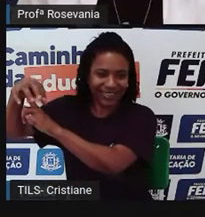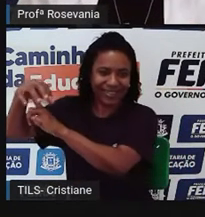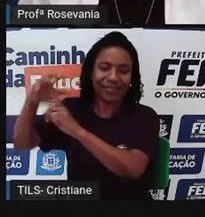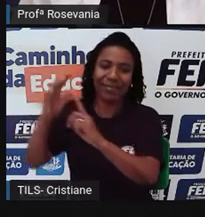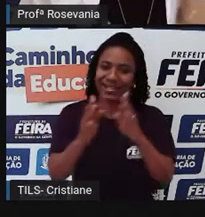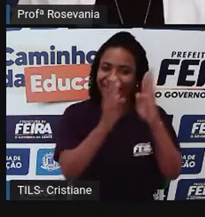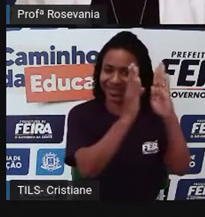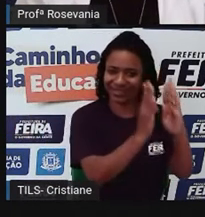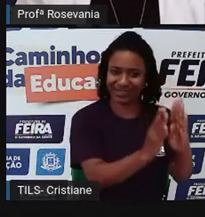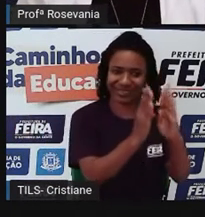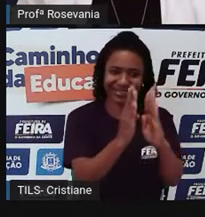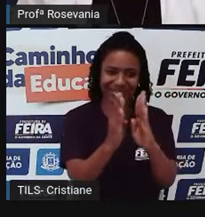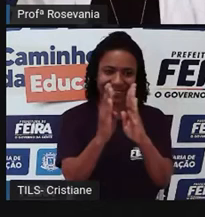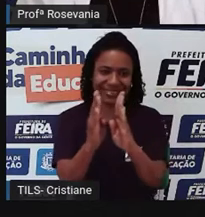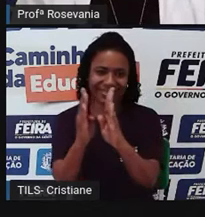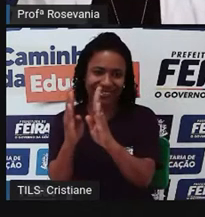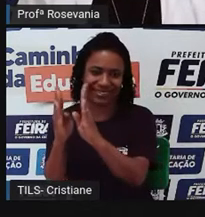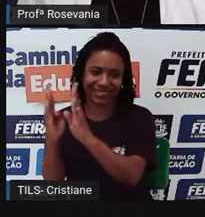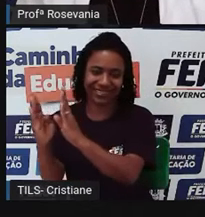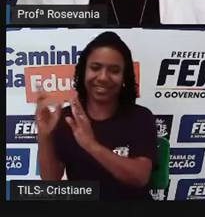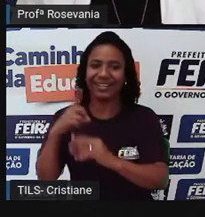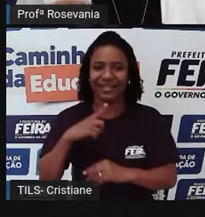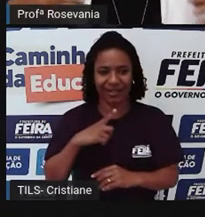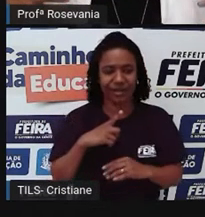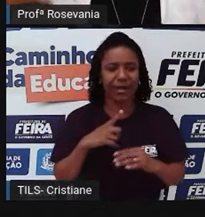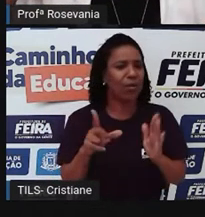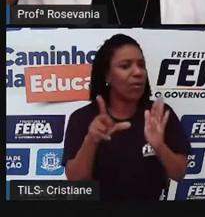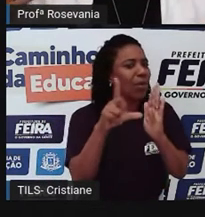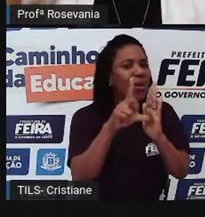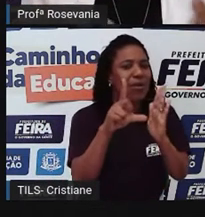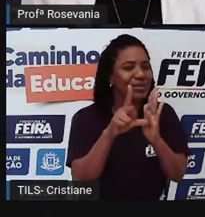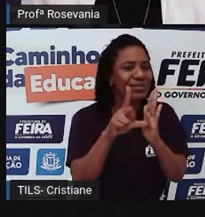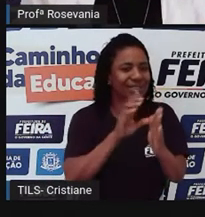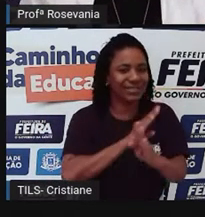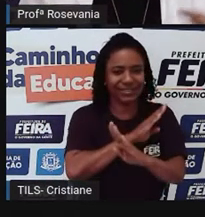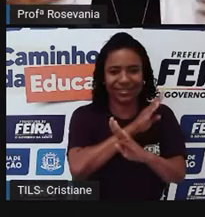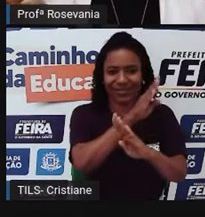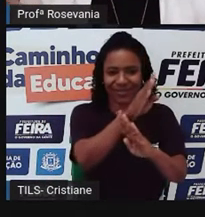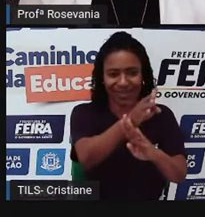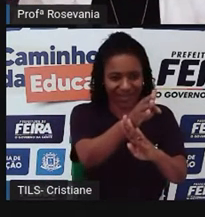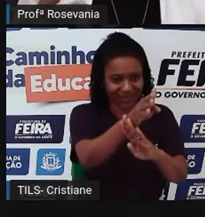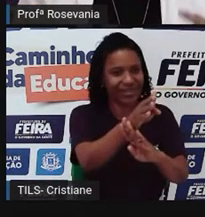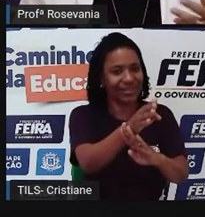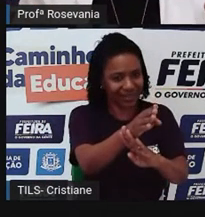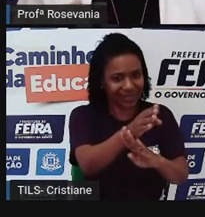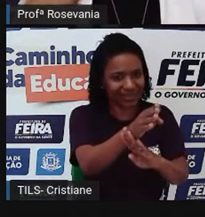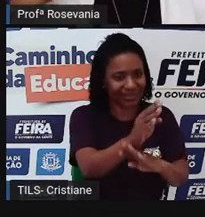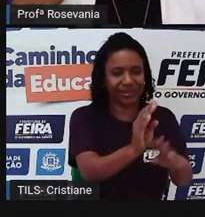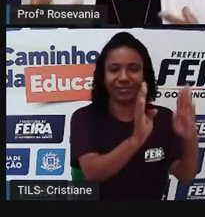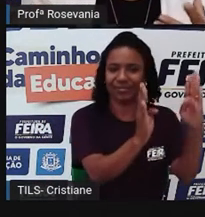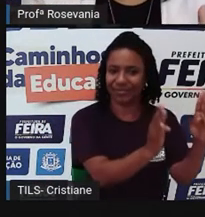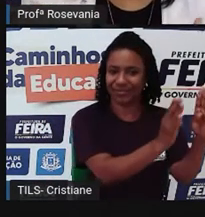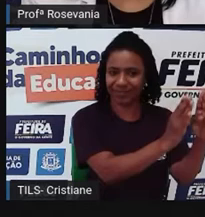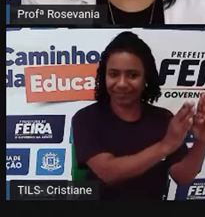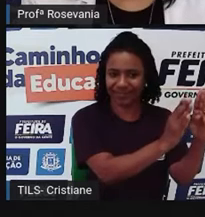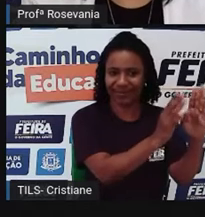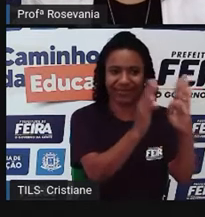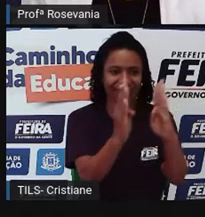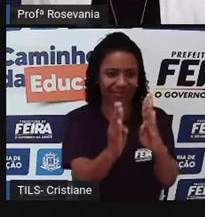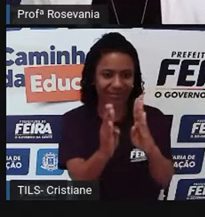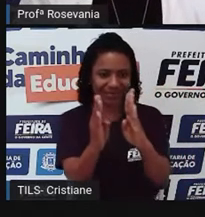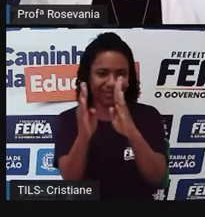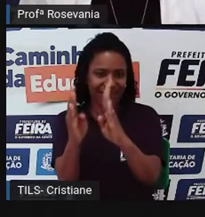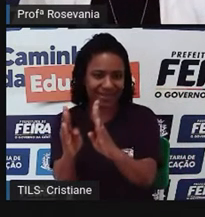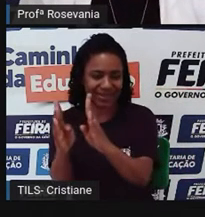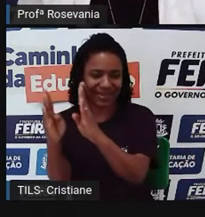loja que vende aquele produto específico, o atrativo da feira é exatamente esse, é você encontrar aquele